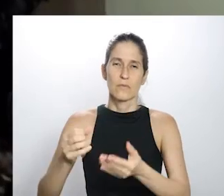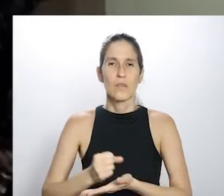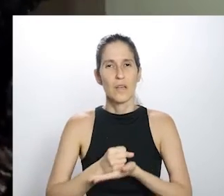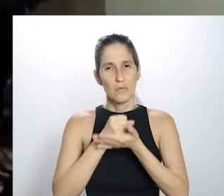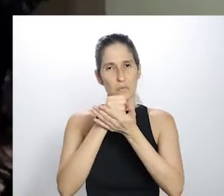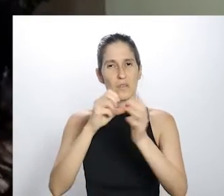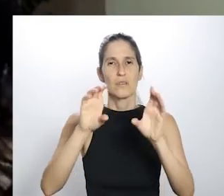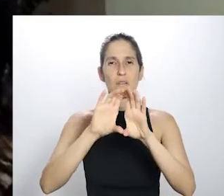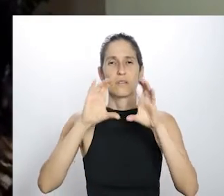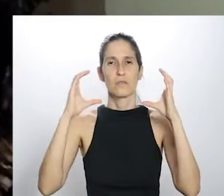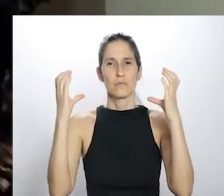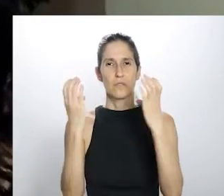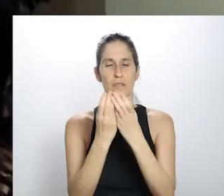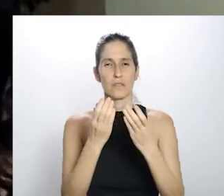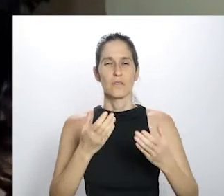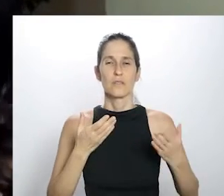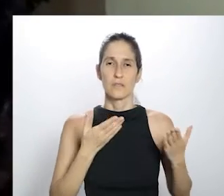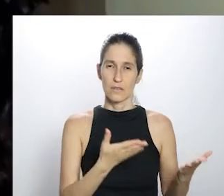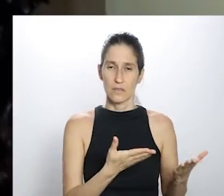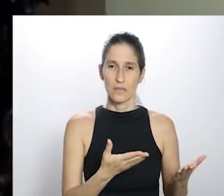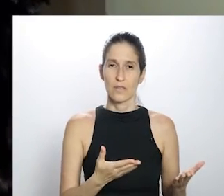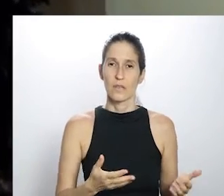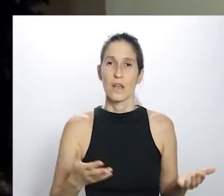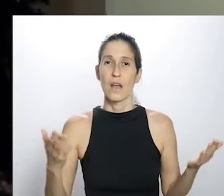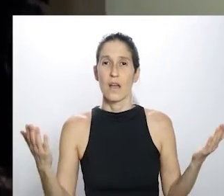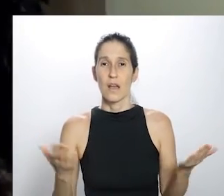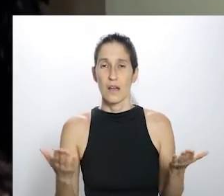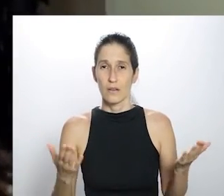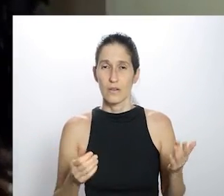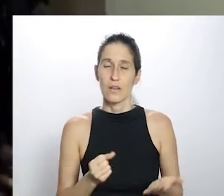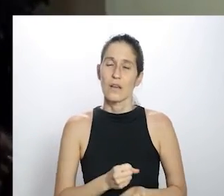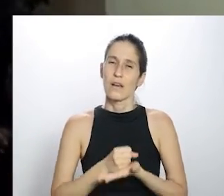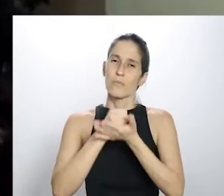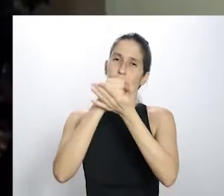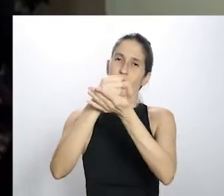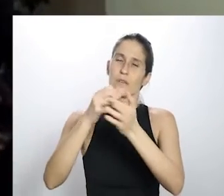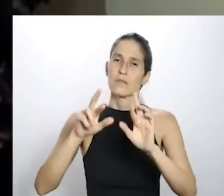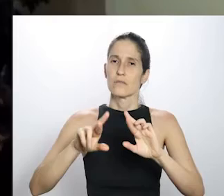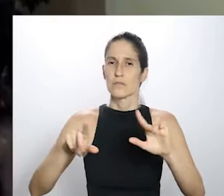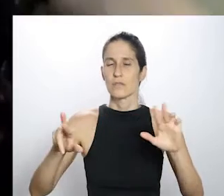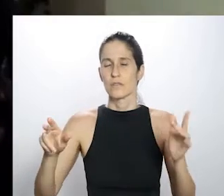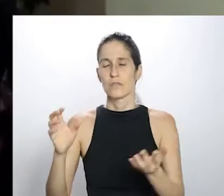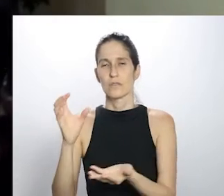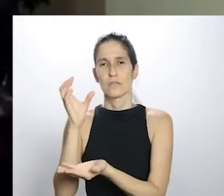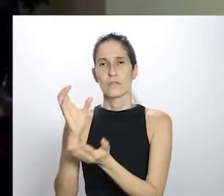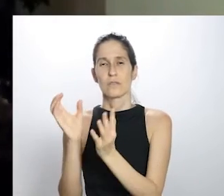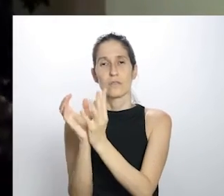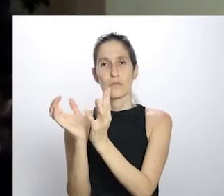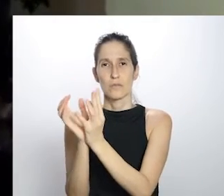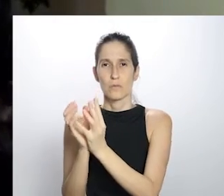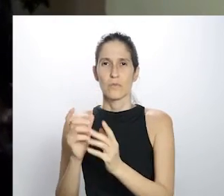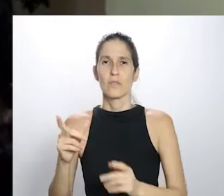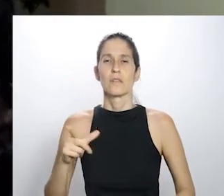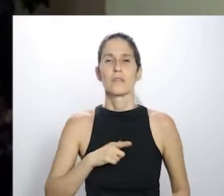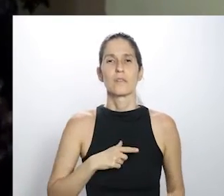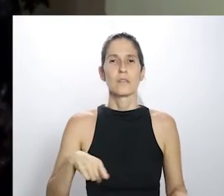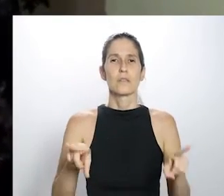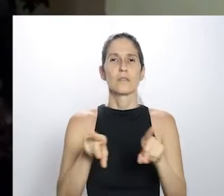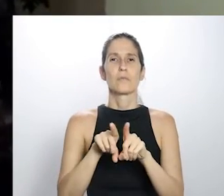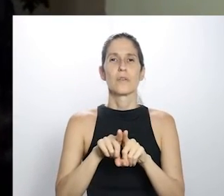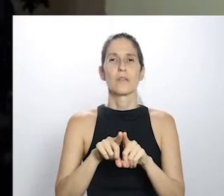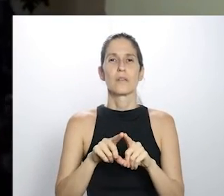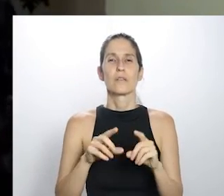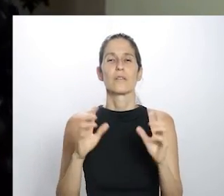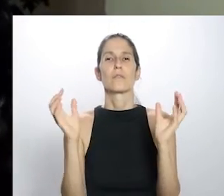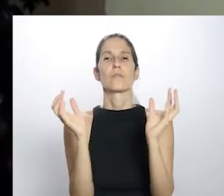conseguimos ajudar algumas comunidades aqui da região metropolitana e hoje a gente está sendo um guarda-chuva para outras campanhas. E tem